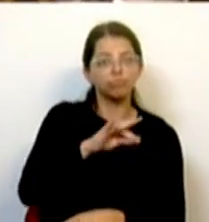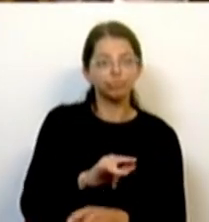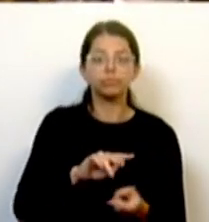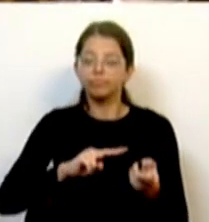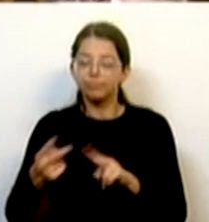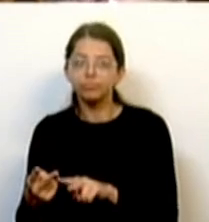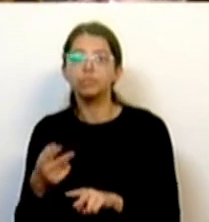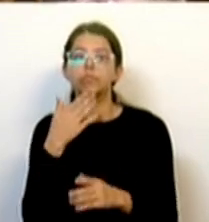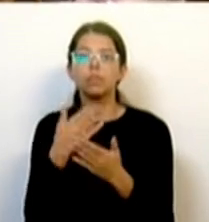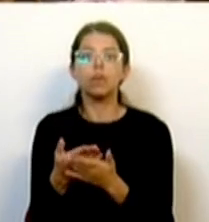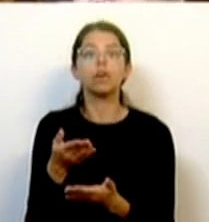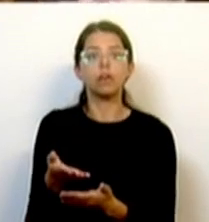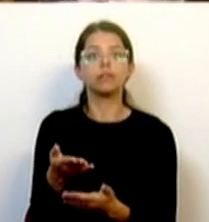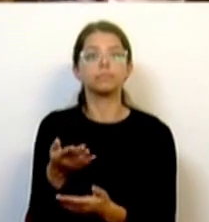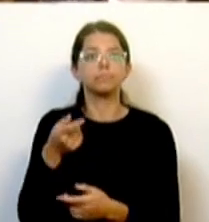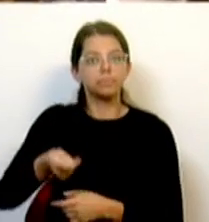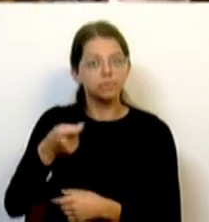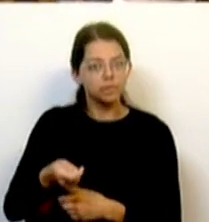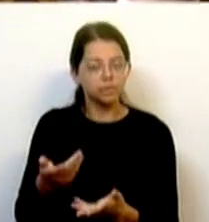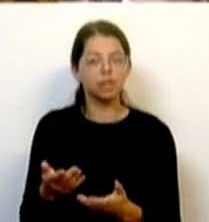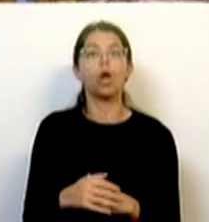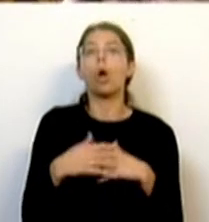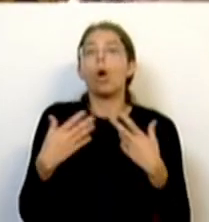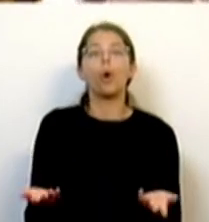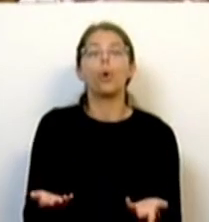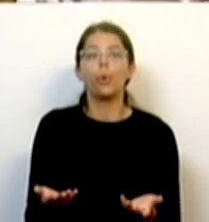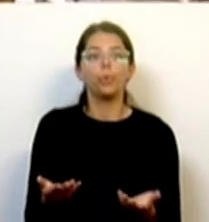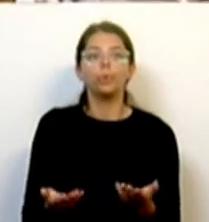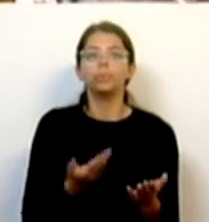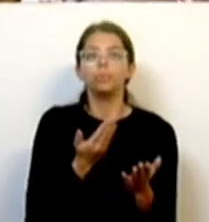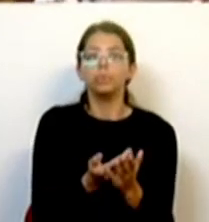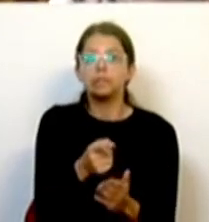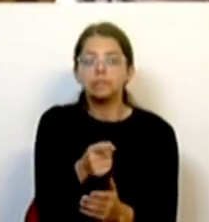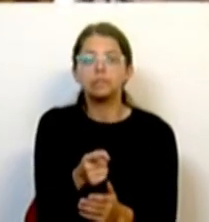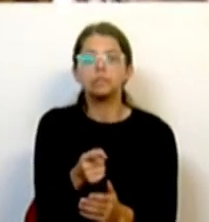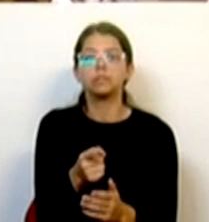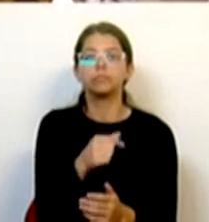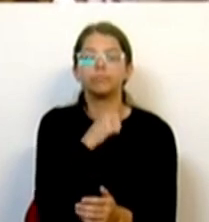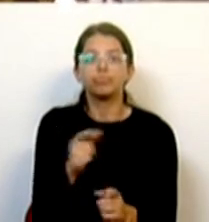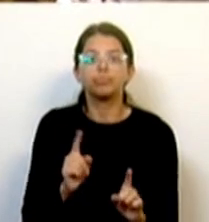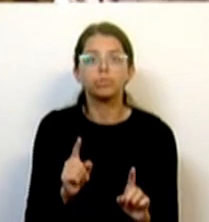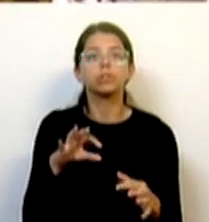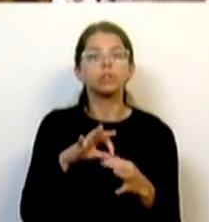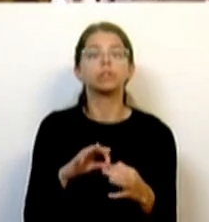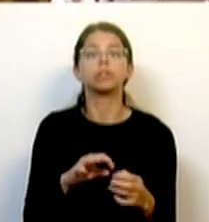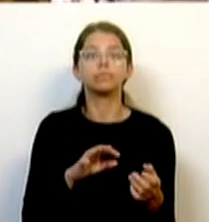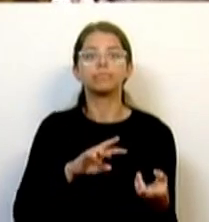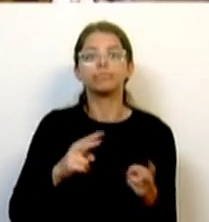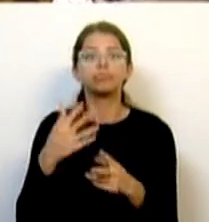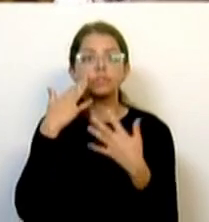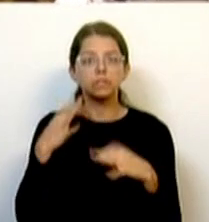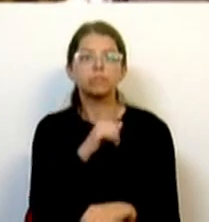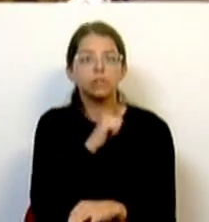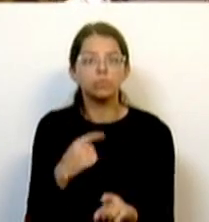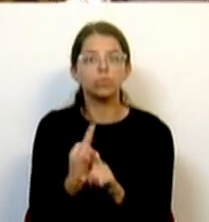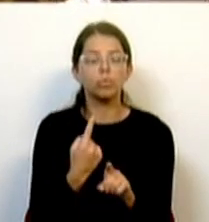ser disponibilizadas no arrendamento? Ou é com proposta que discorda da simplificação dos licenciamentos?